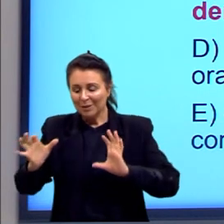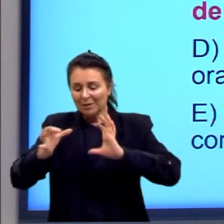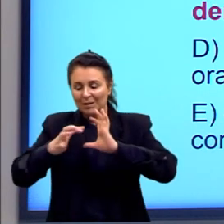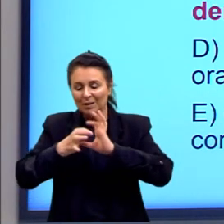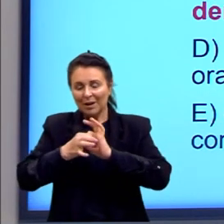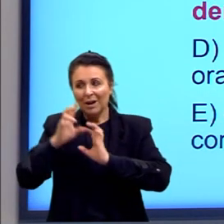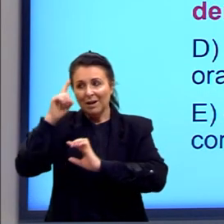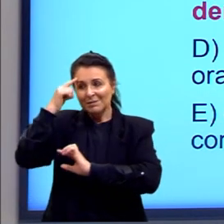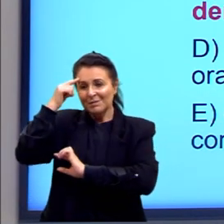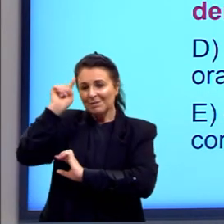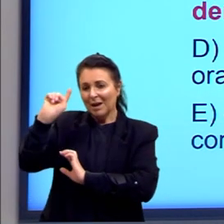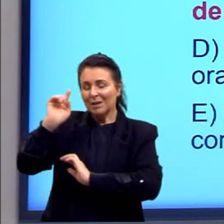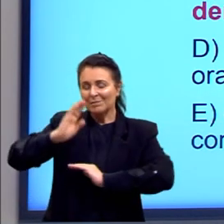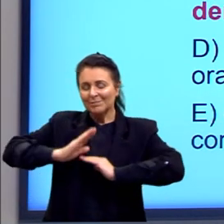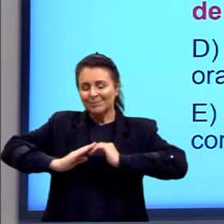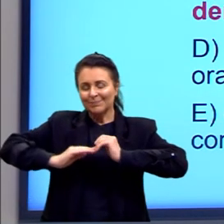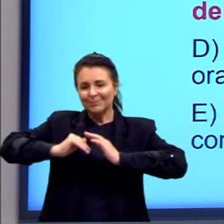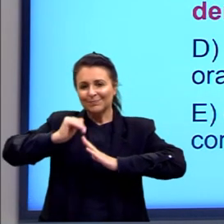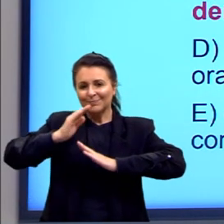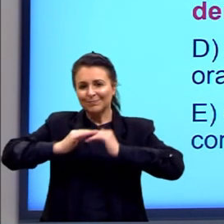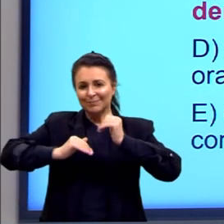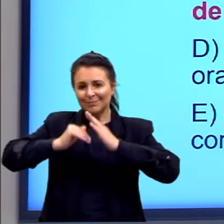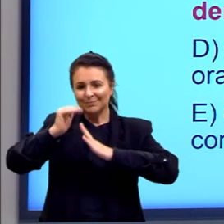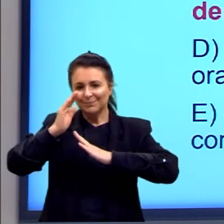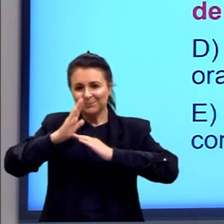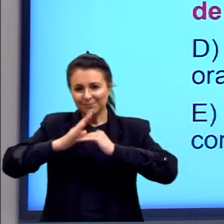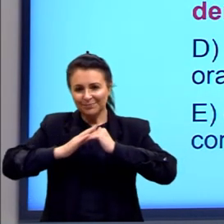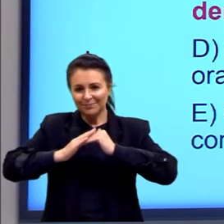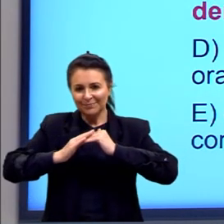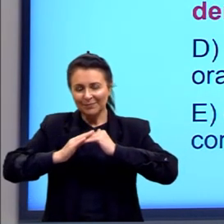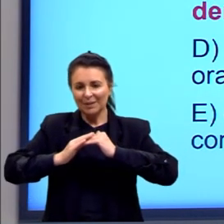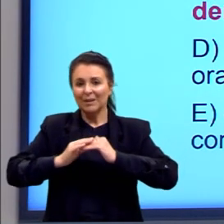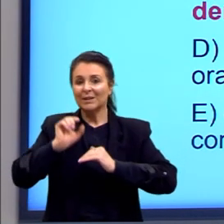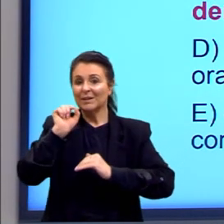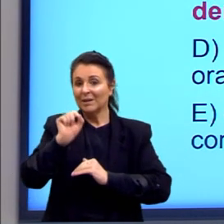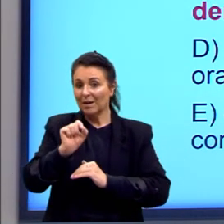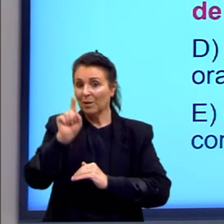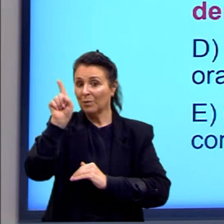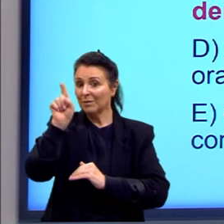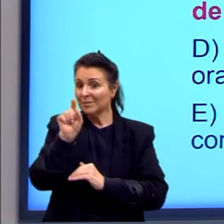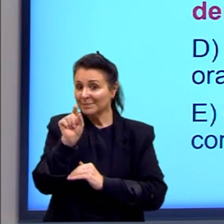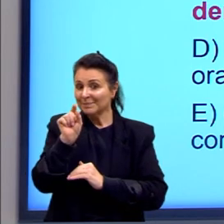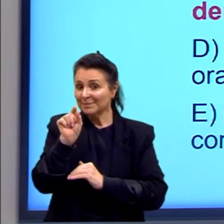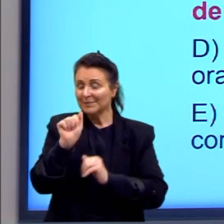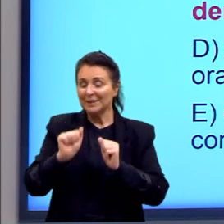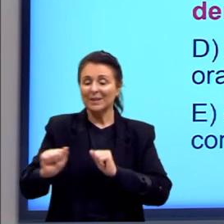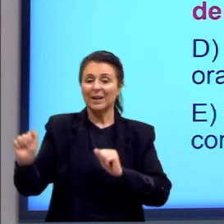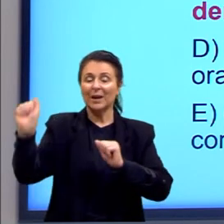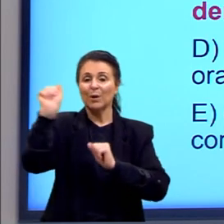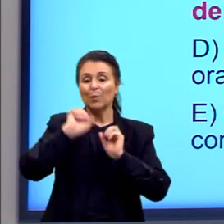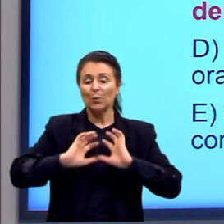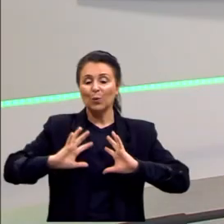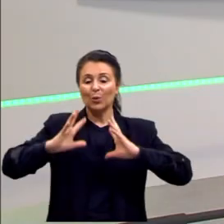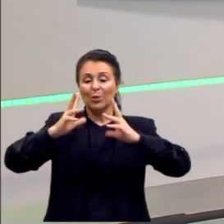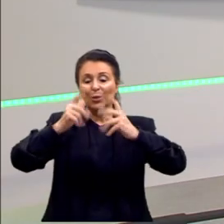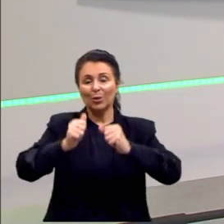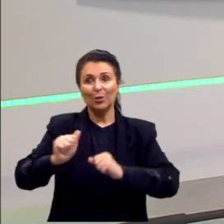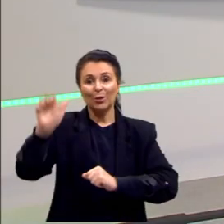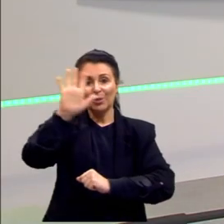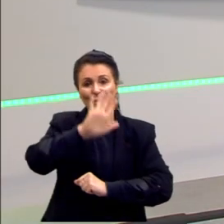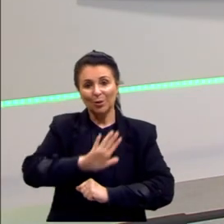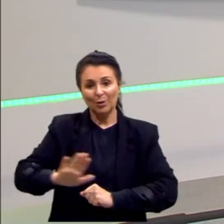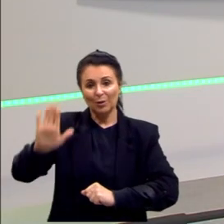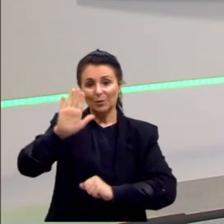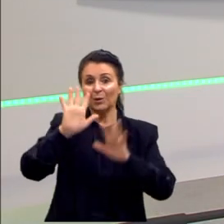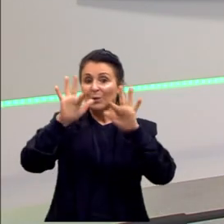a nossa ideia e construir essa figura, que é uma figura inteira. Chegamos ao final